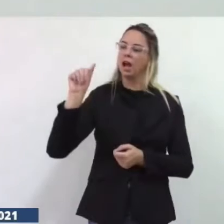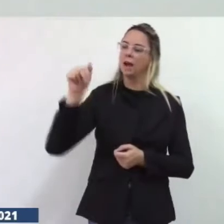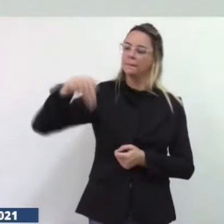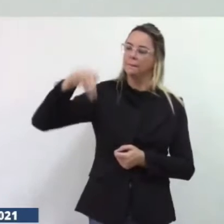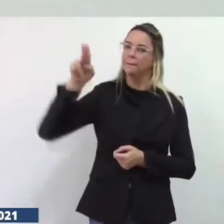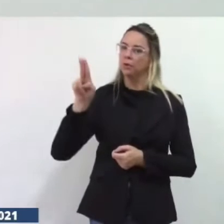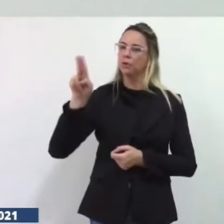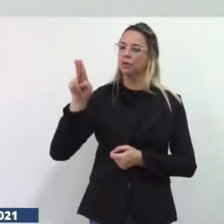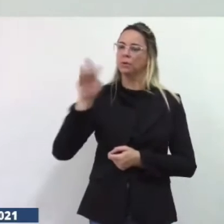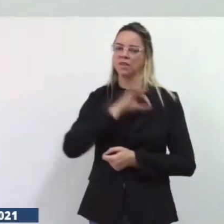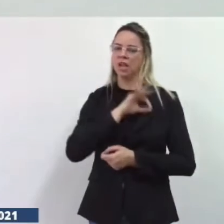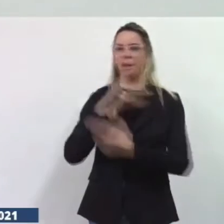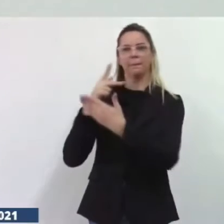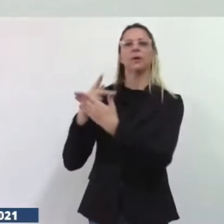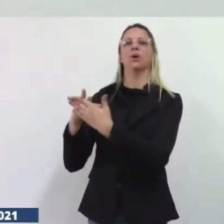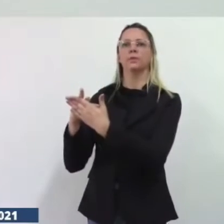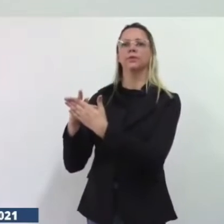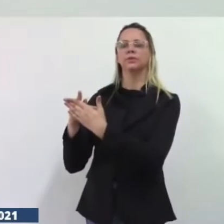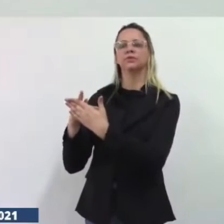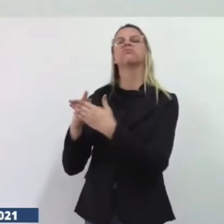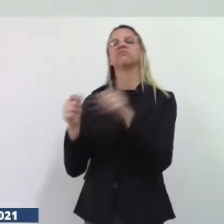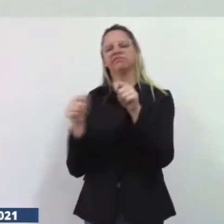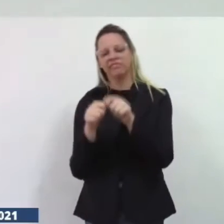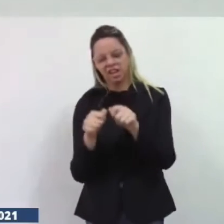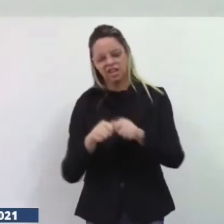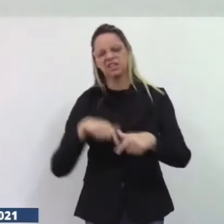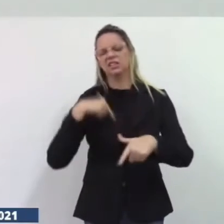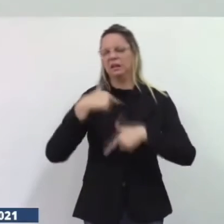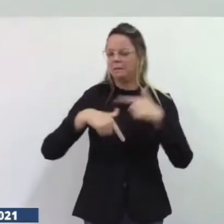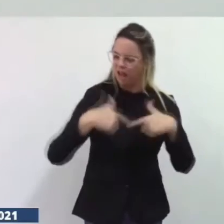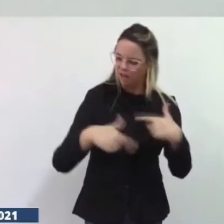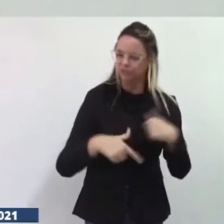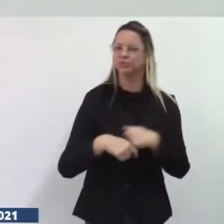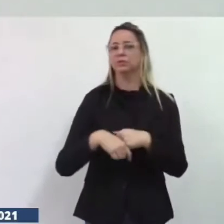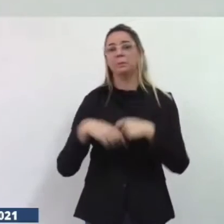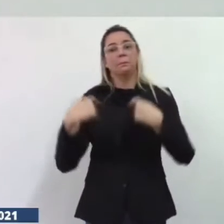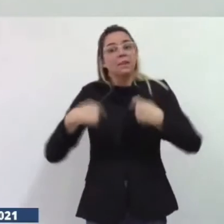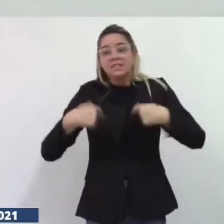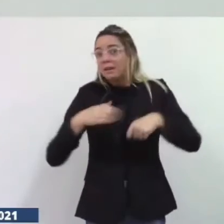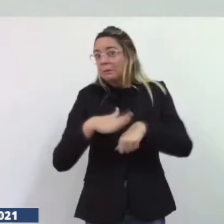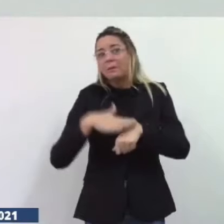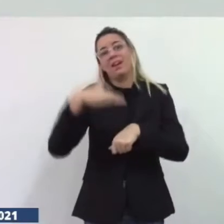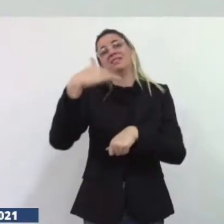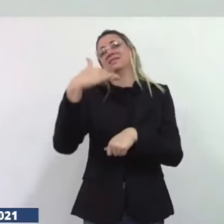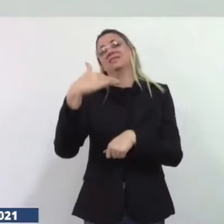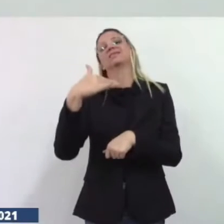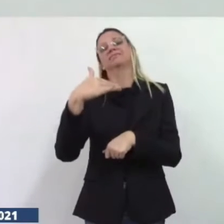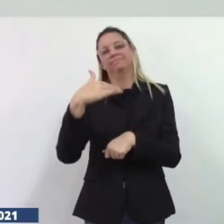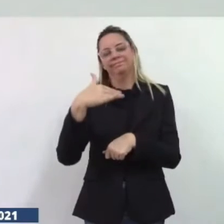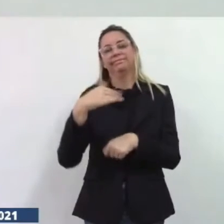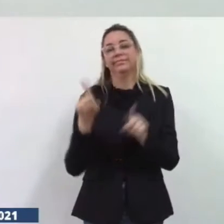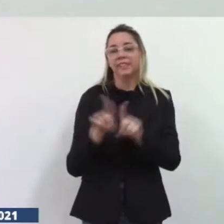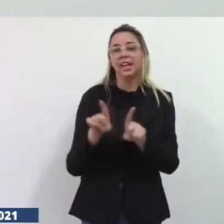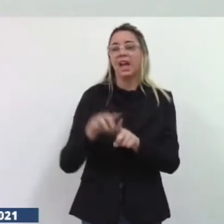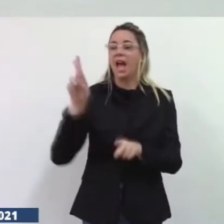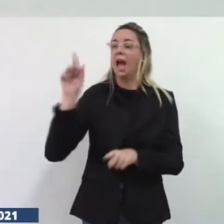também então tem que colocar mais gente para trabalhar a Ramu hoje tem 4, 5